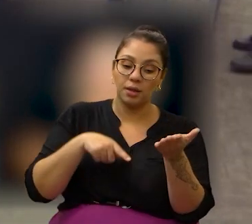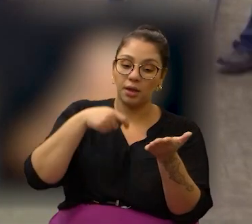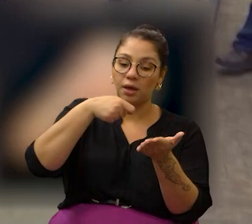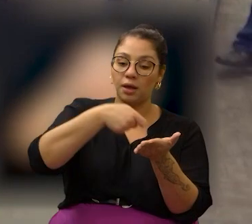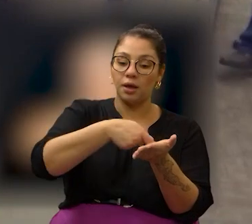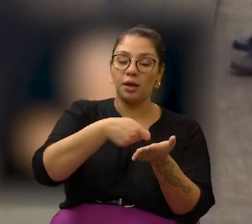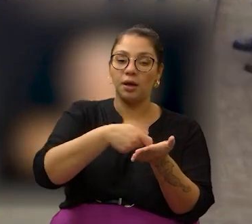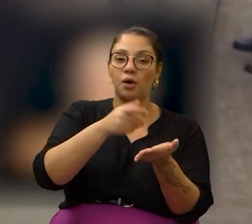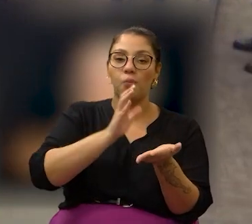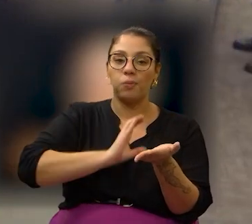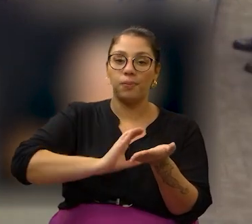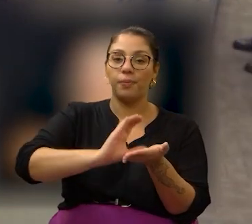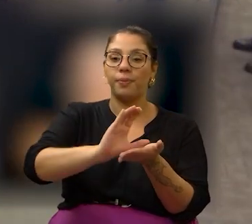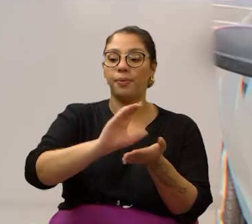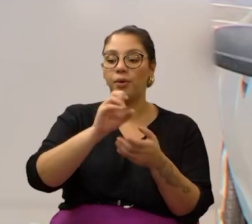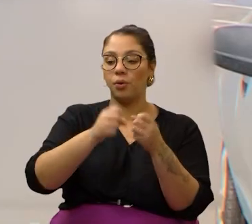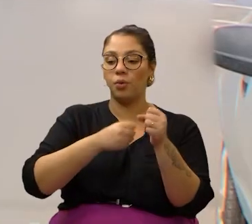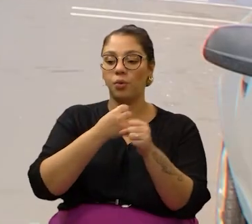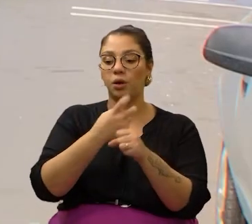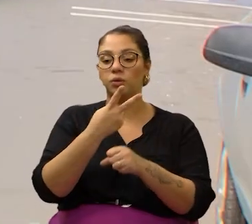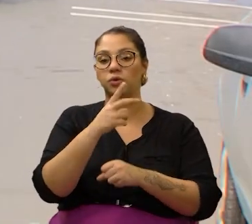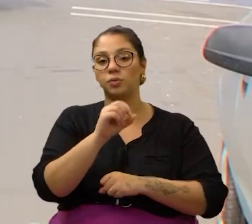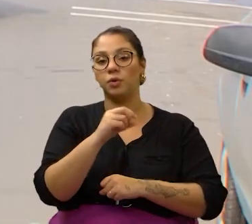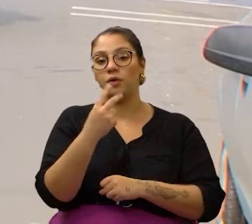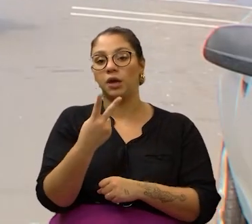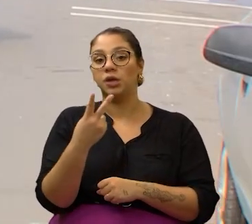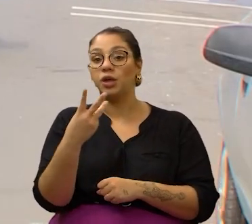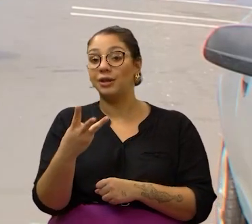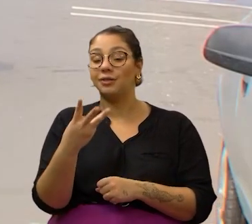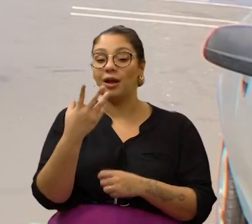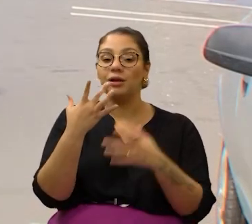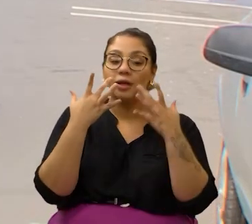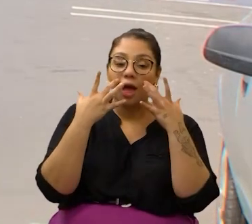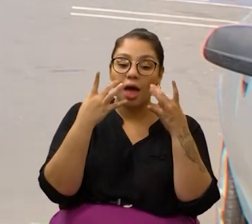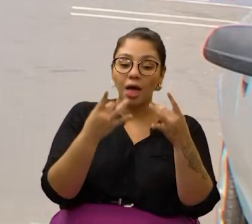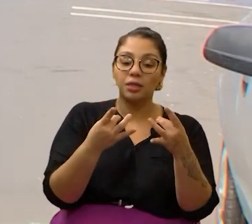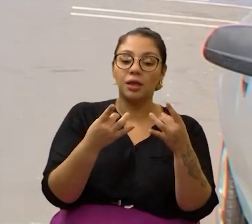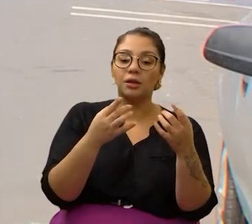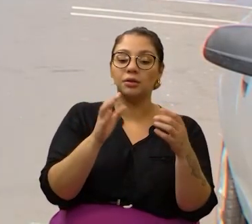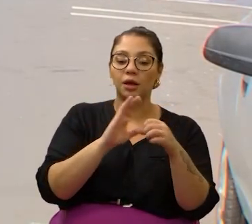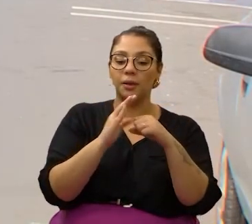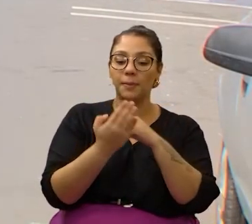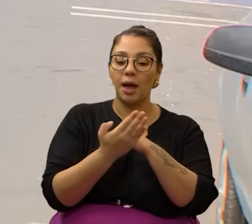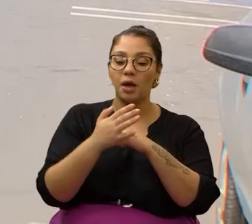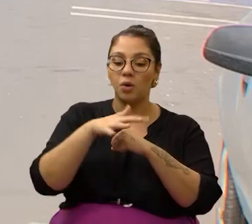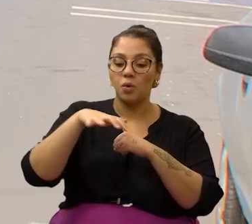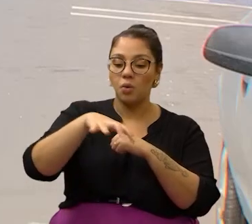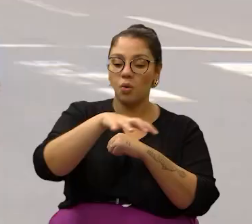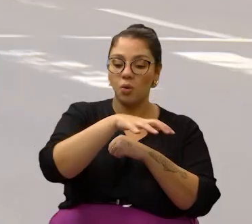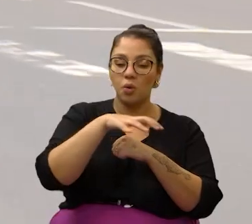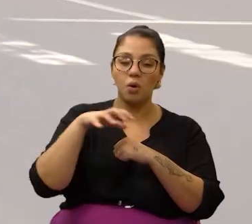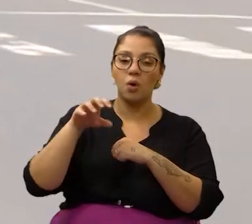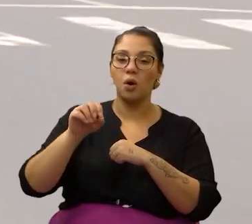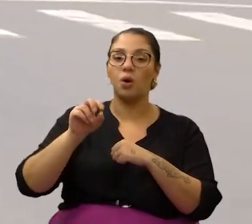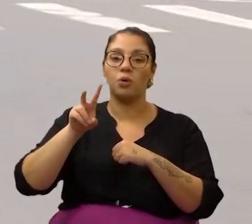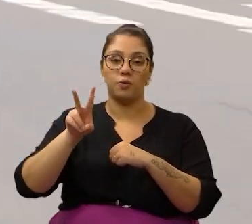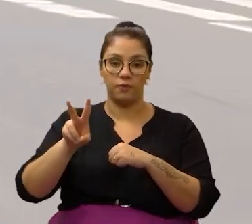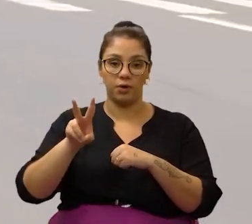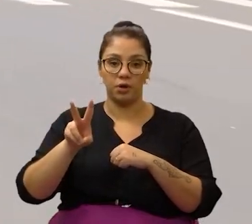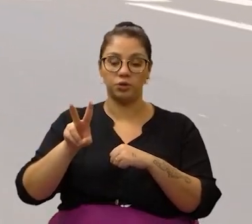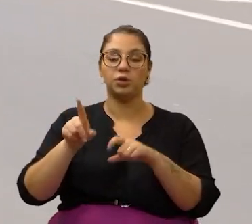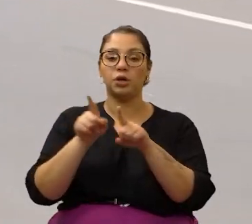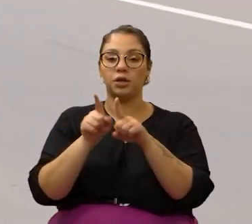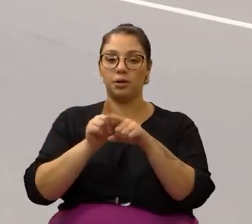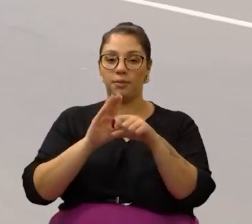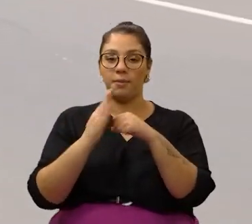impositivas ao orçamento de 2023 da cidade para atender bairros da região do Distrito de Ouro Verde e da região do